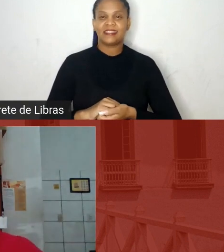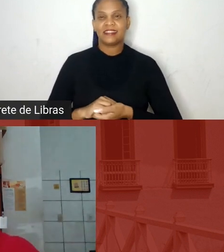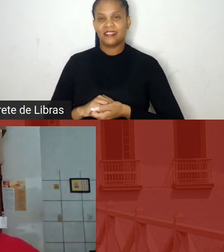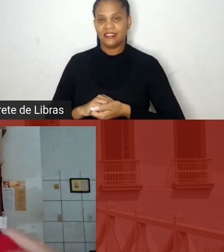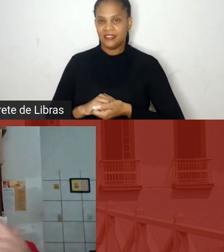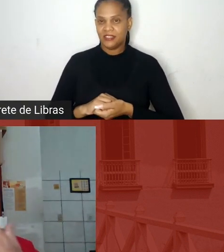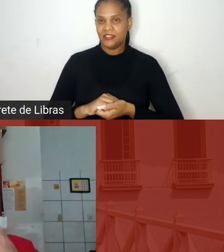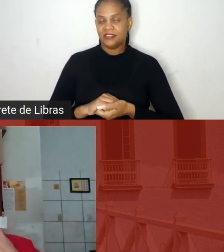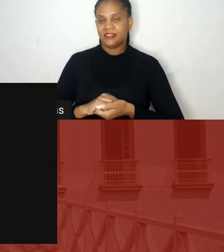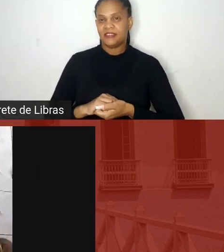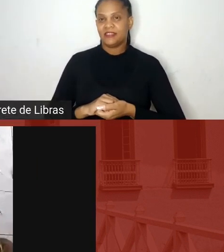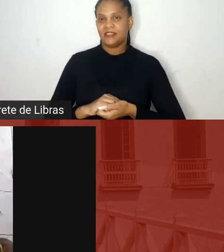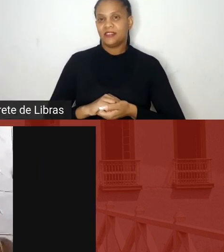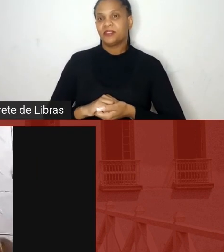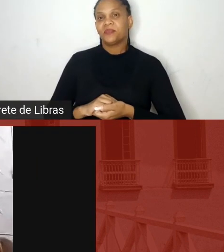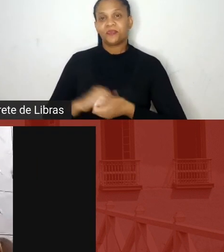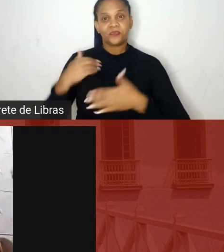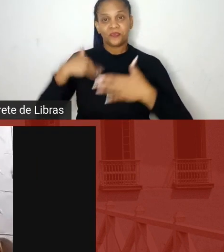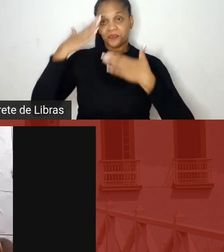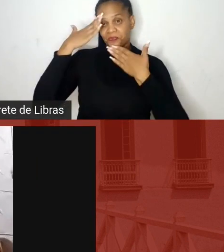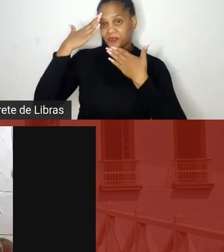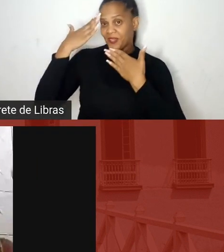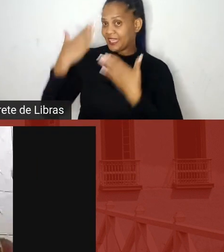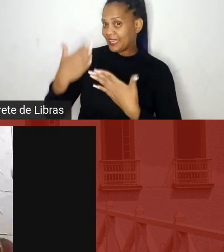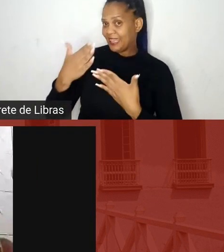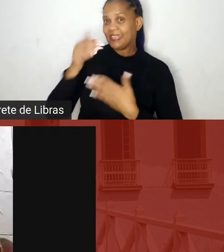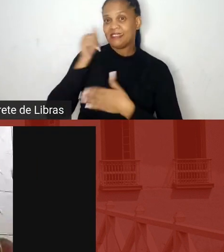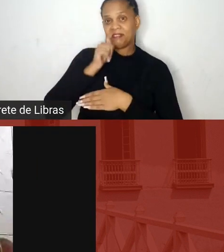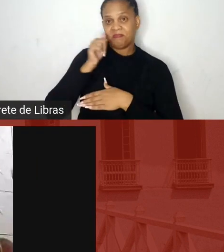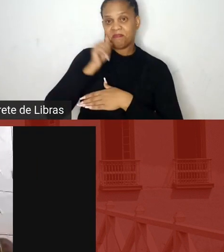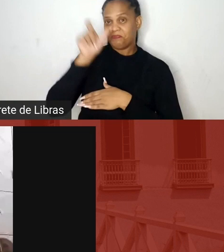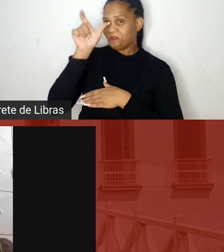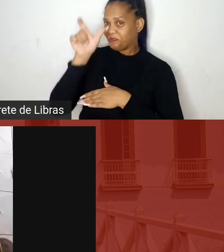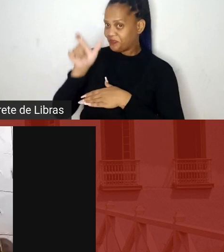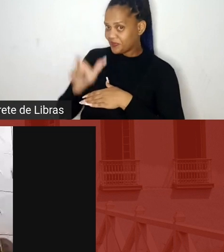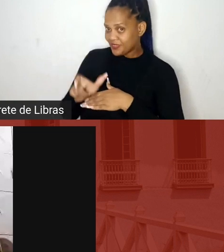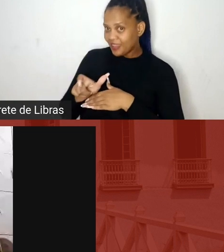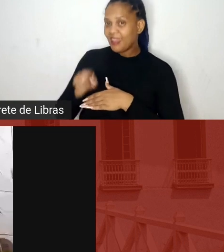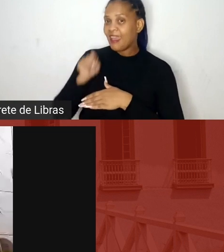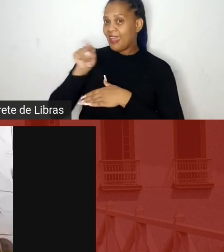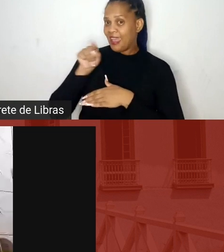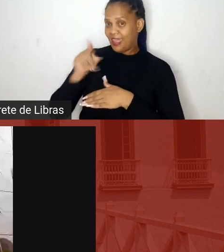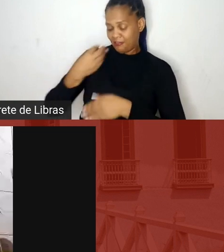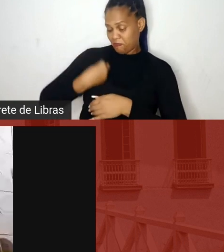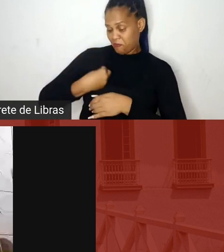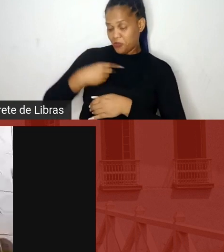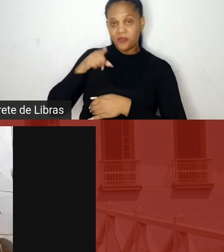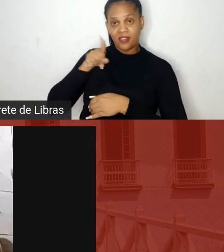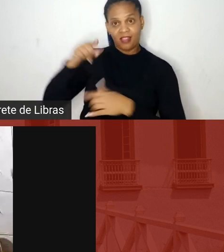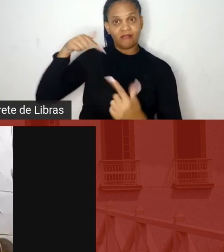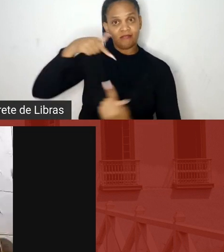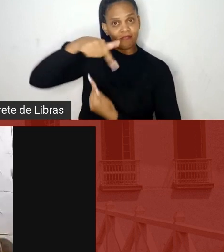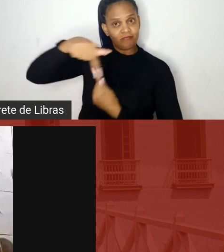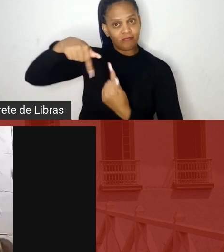A gente agradece, Fernanda, Fernanda tem lutado a partir lá do quilombo de forma muito intensa, né,